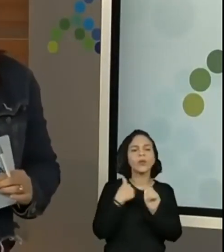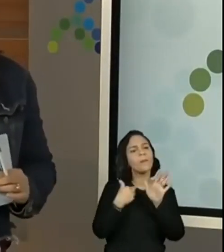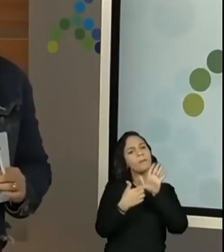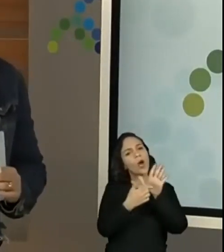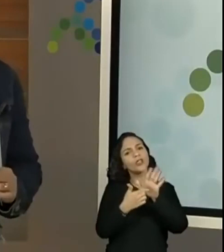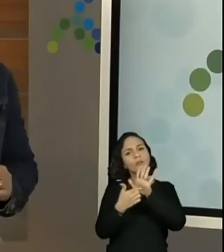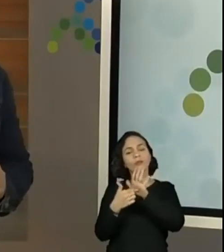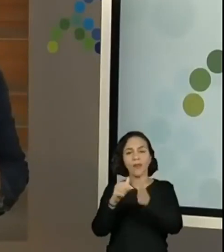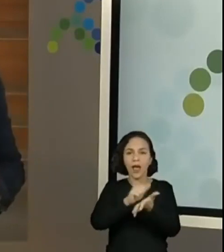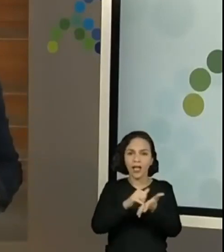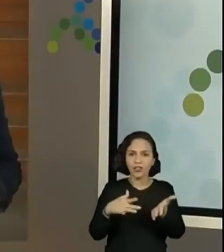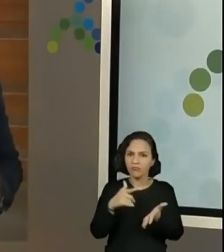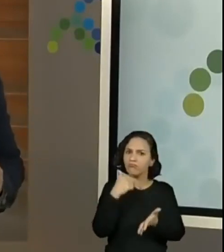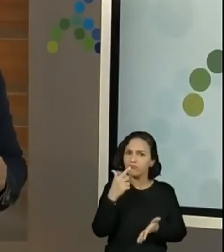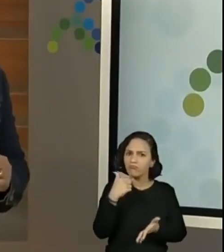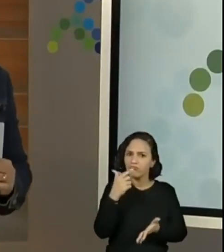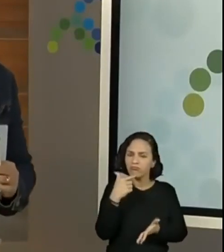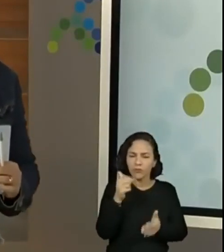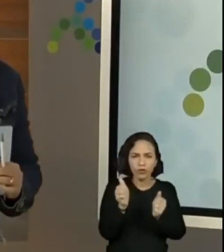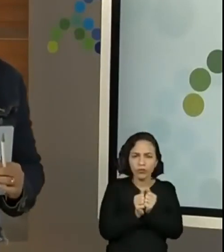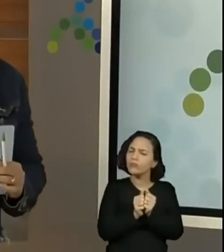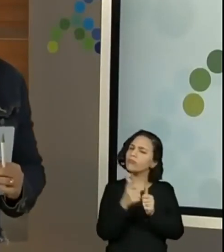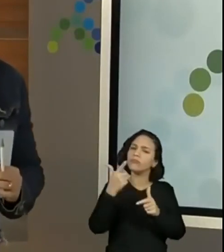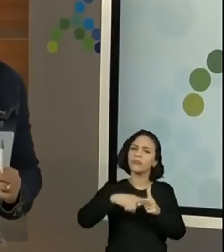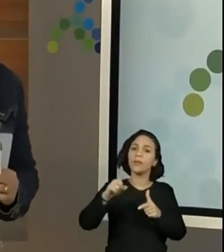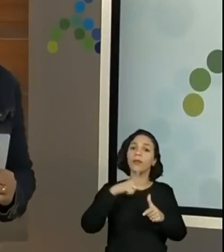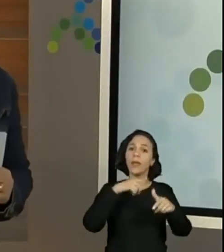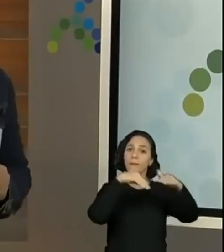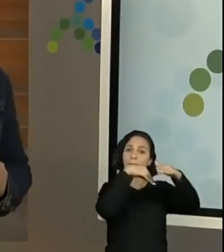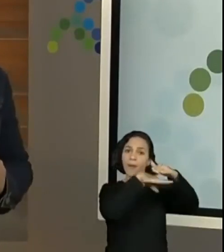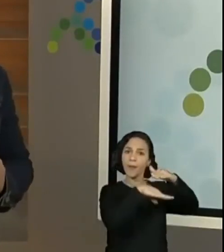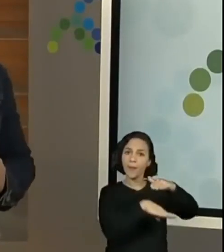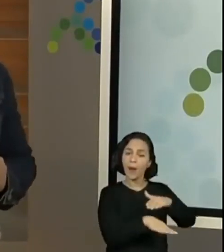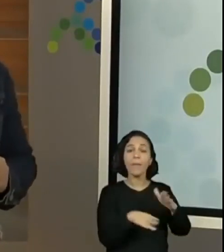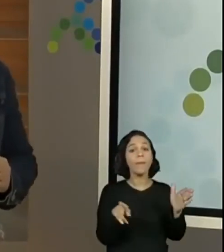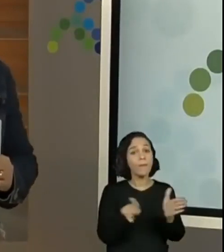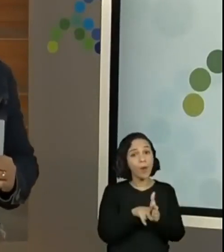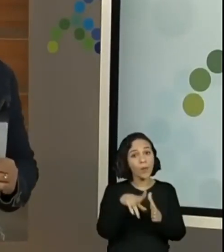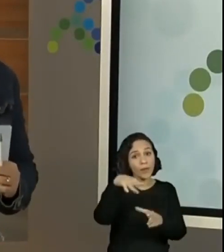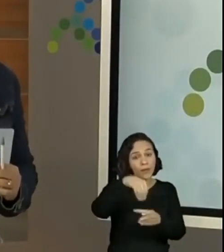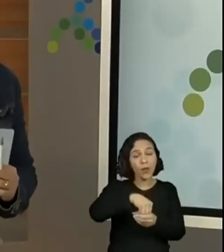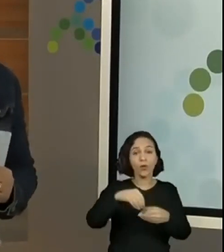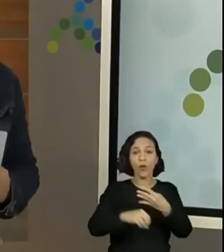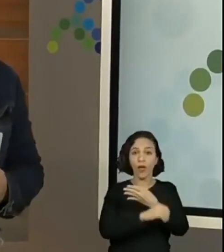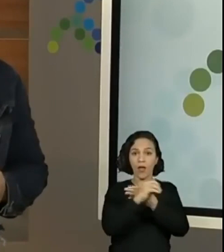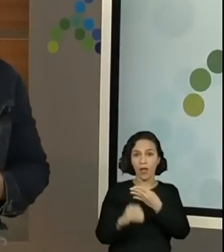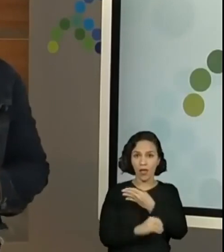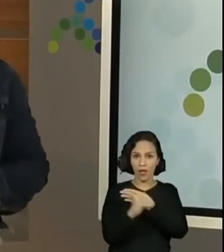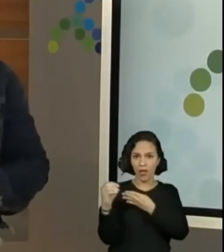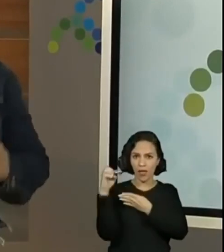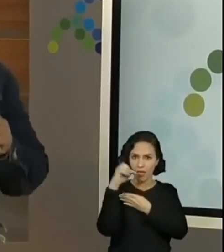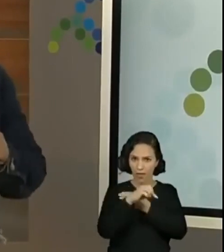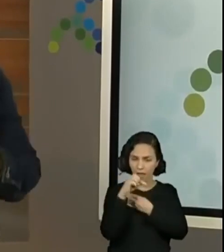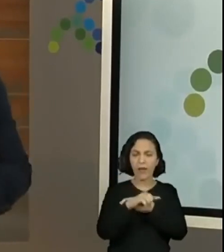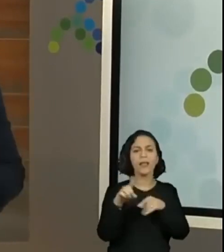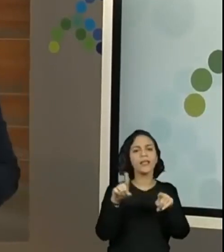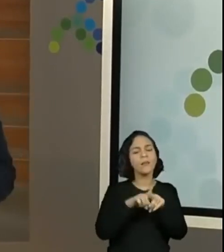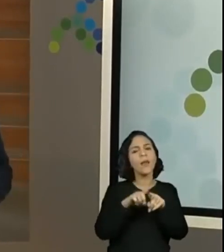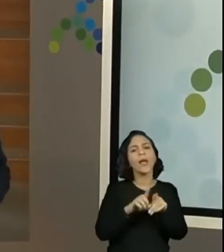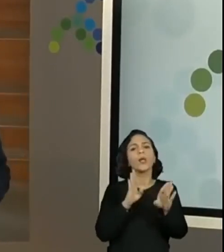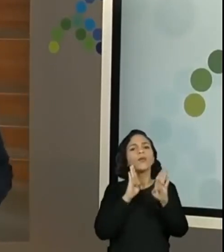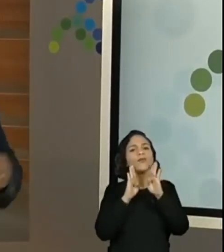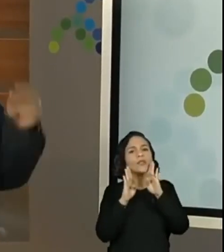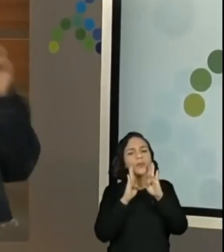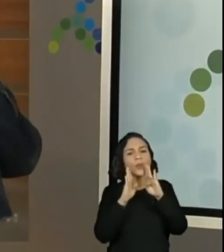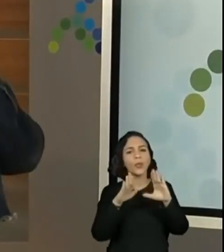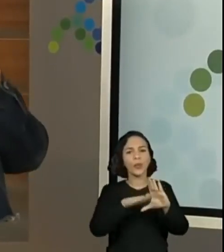não tem problema. A aula fica gravada no repositório de vídeos do Centro de Mídias, no YouTube e no Facebook, tá bom? Então, vamos para